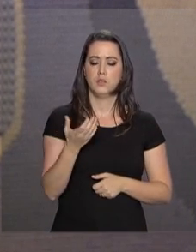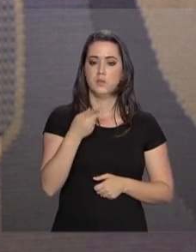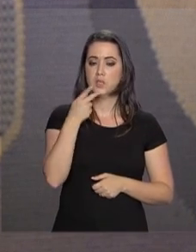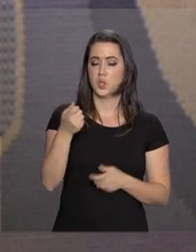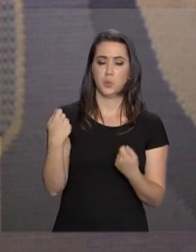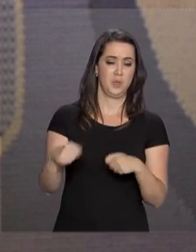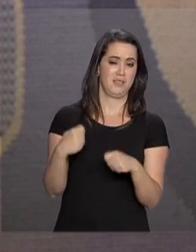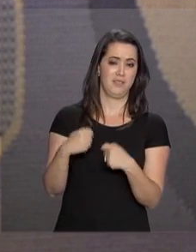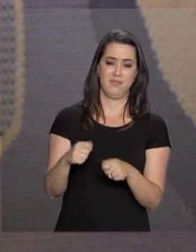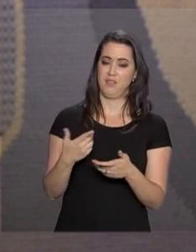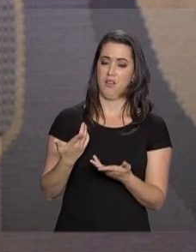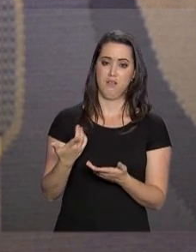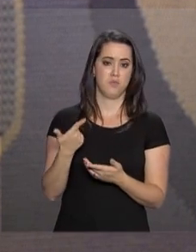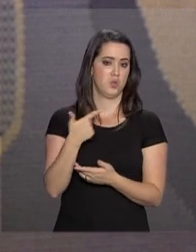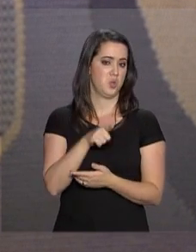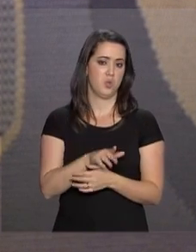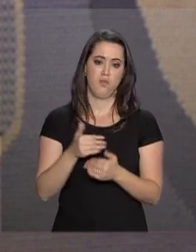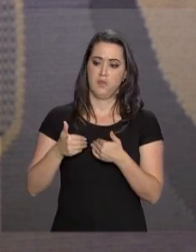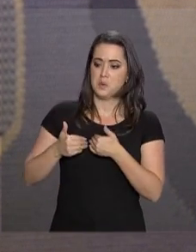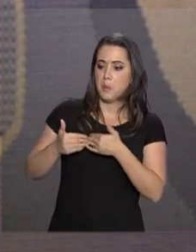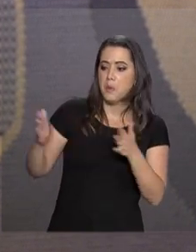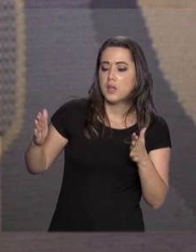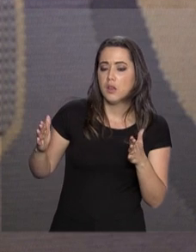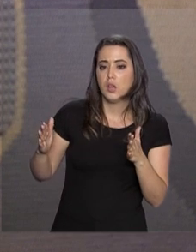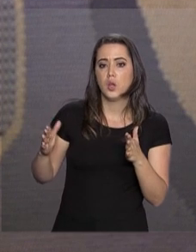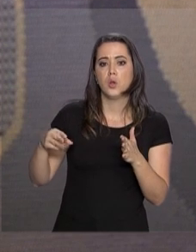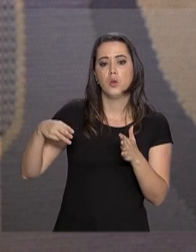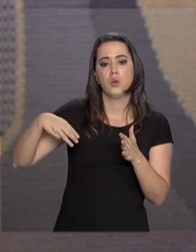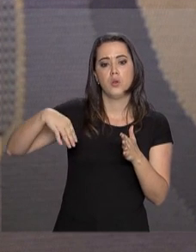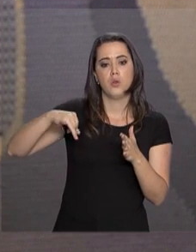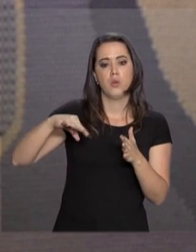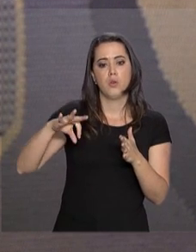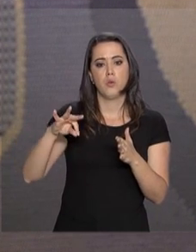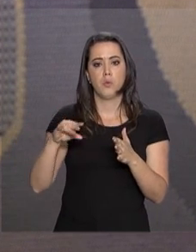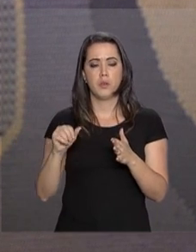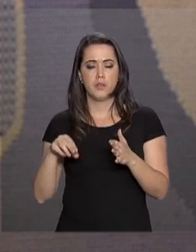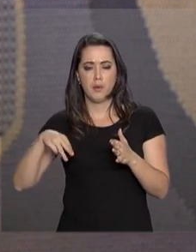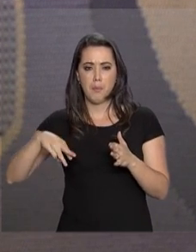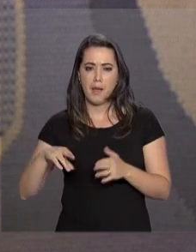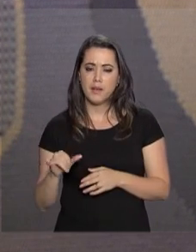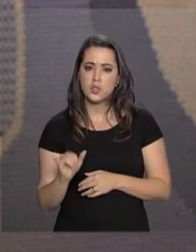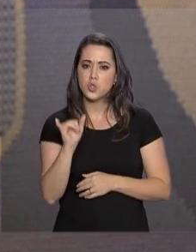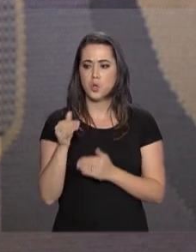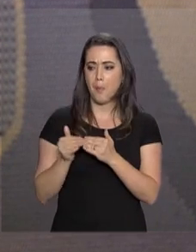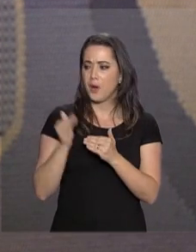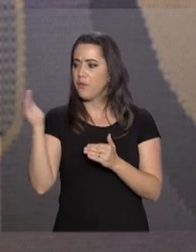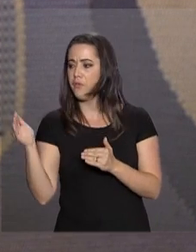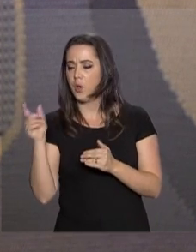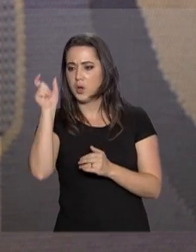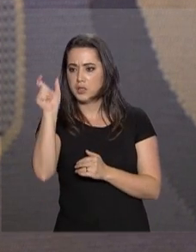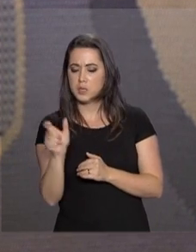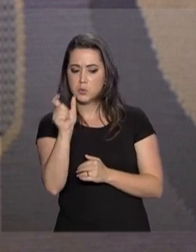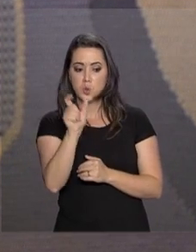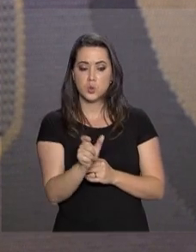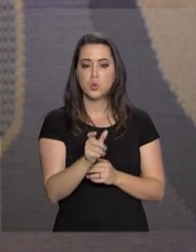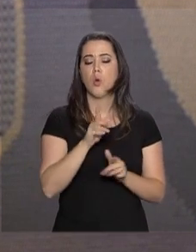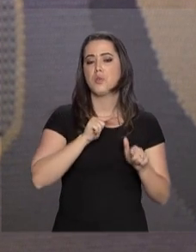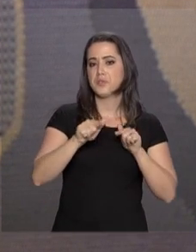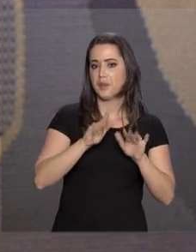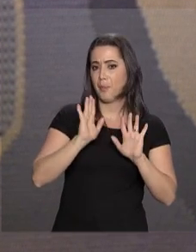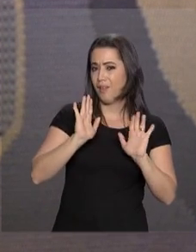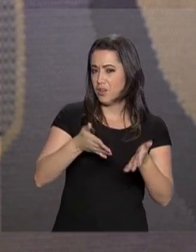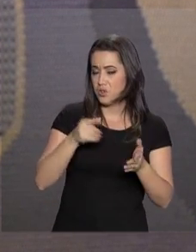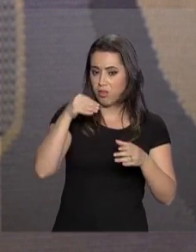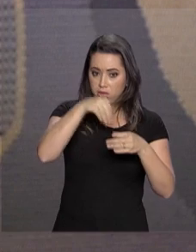precisamos e não vamos abrir os quadros do Itamaraty para pessoas de fora da carreira, além dos casos que já existem,